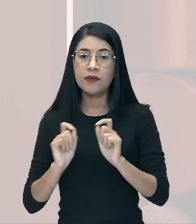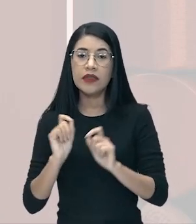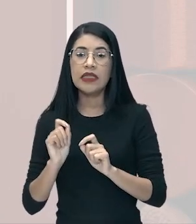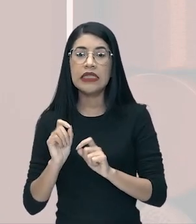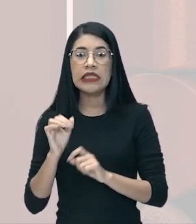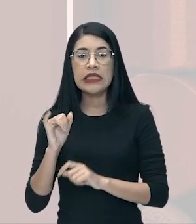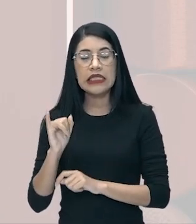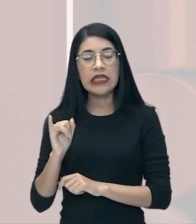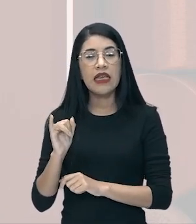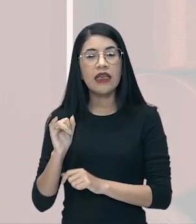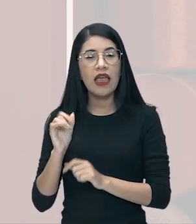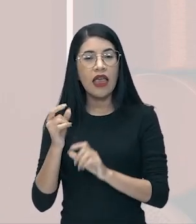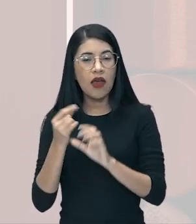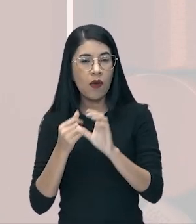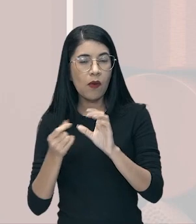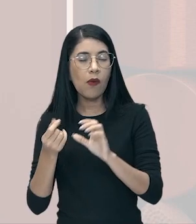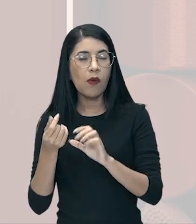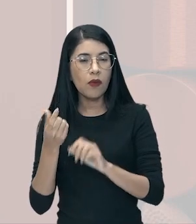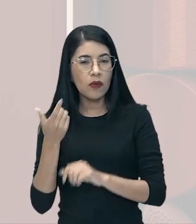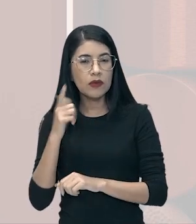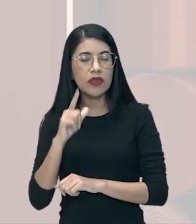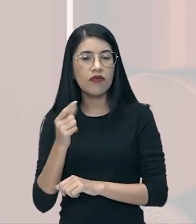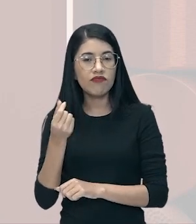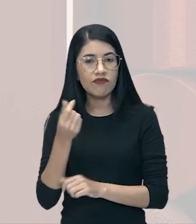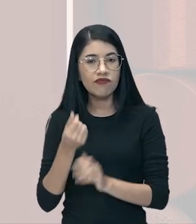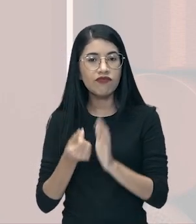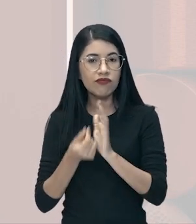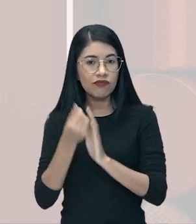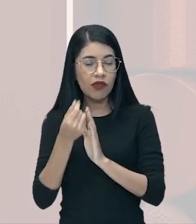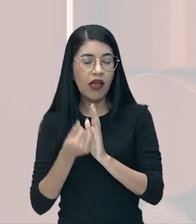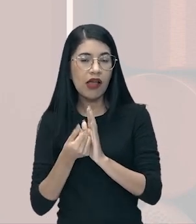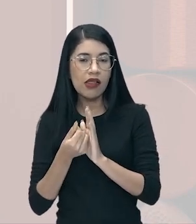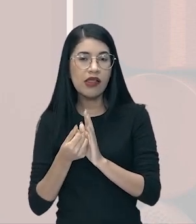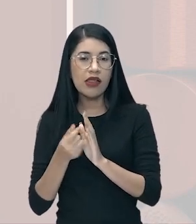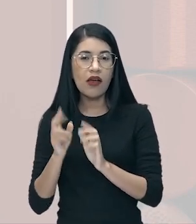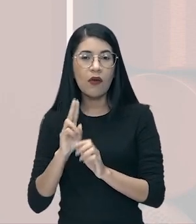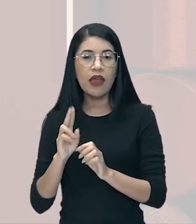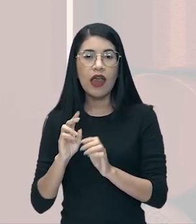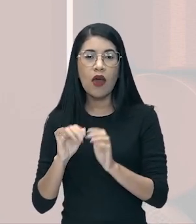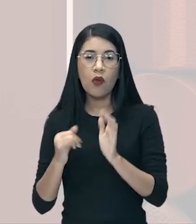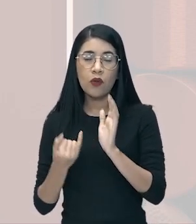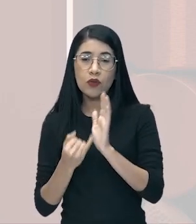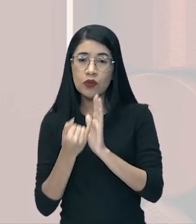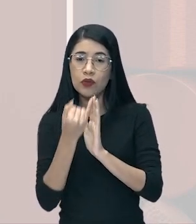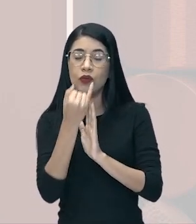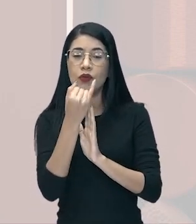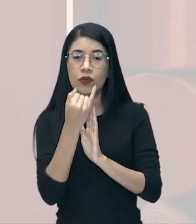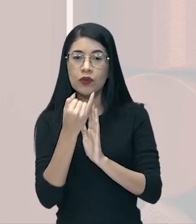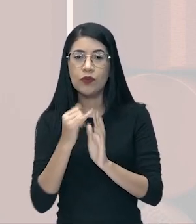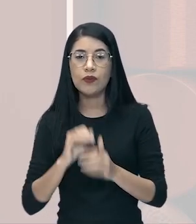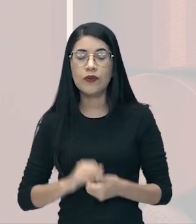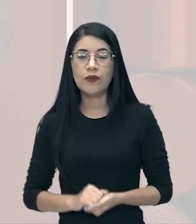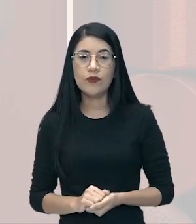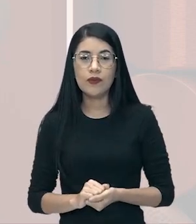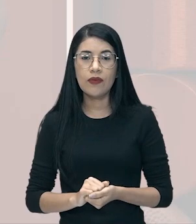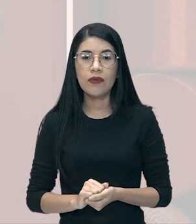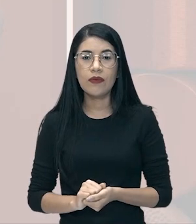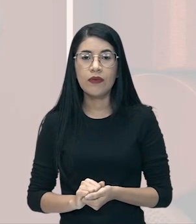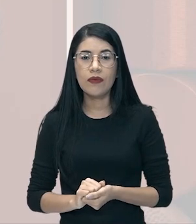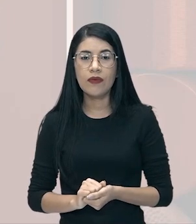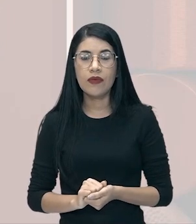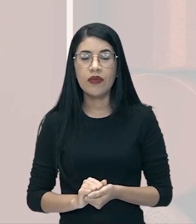lucro, eles acabaram deixando, aumentando a chamada taxa de juros. Então, com o preço